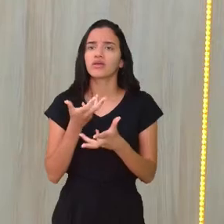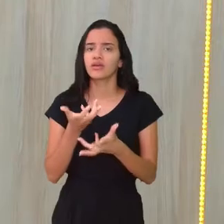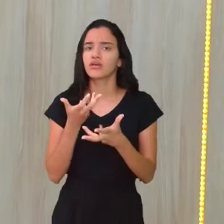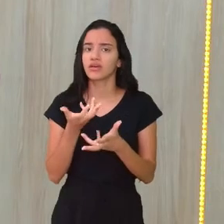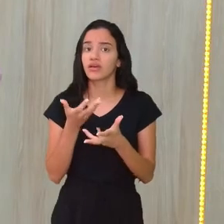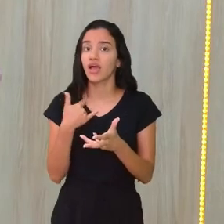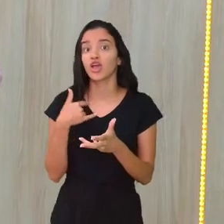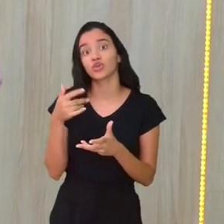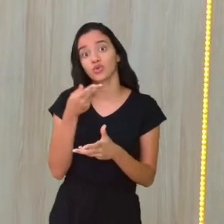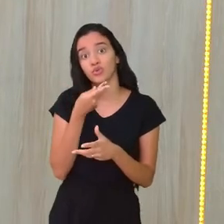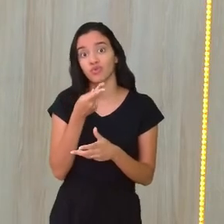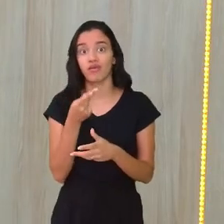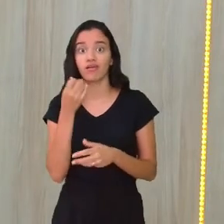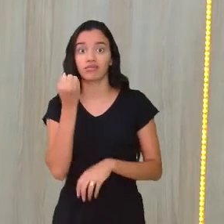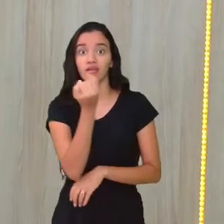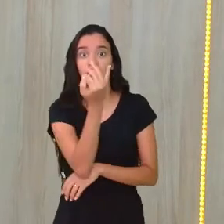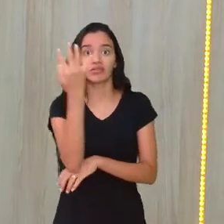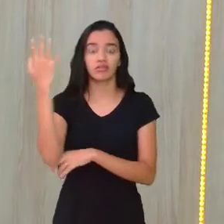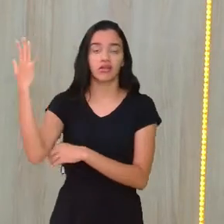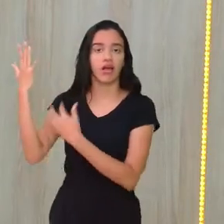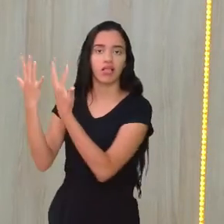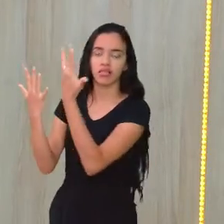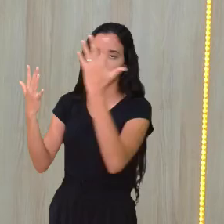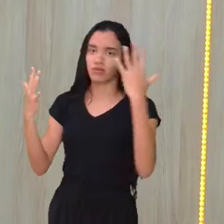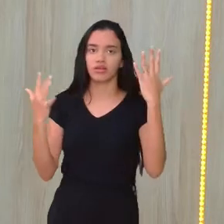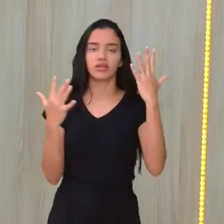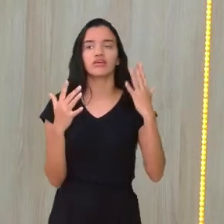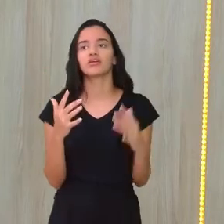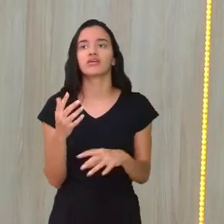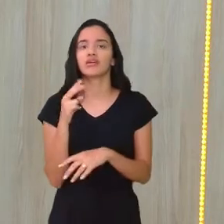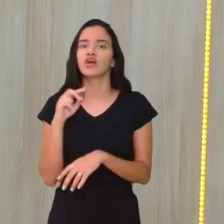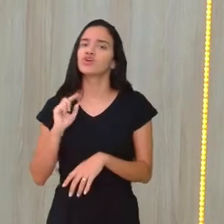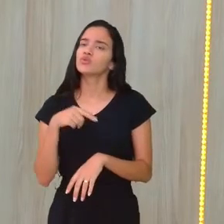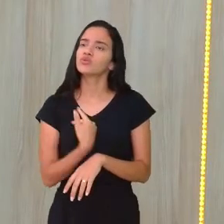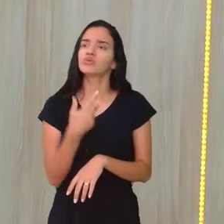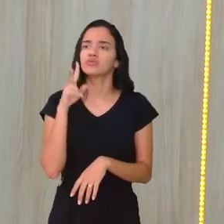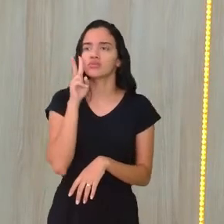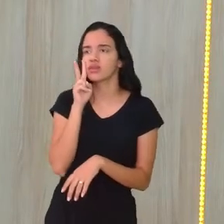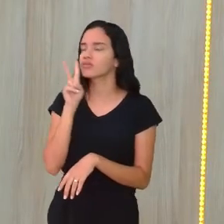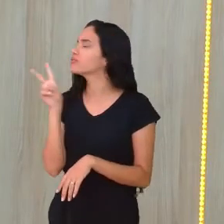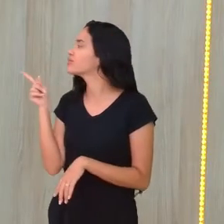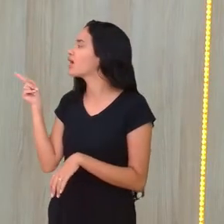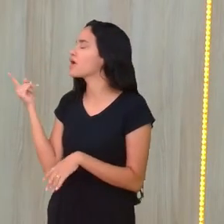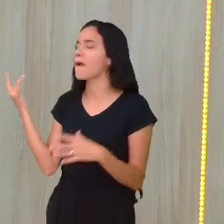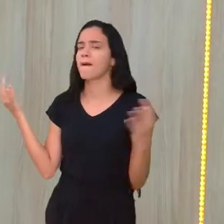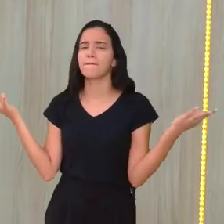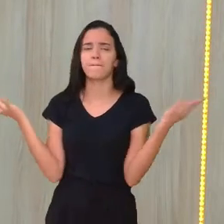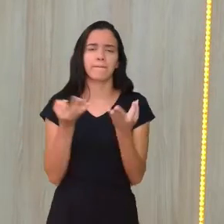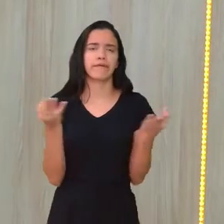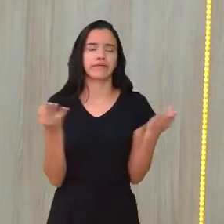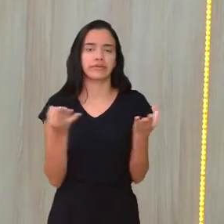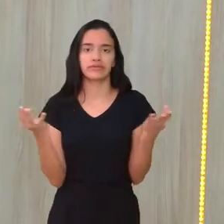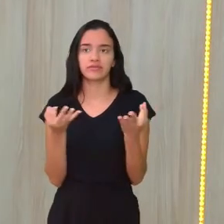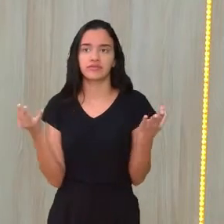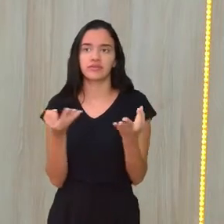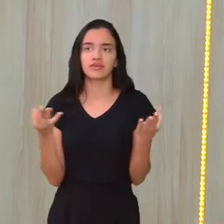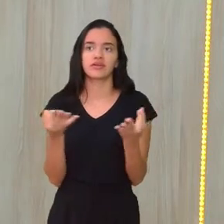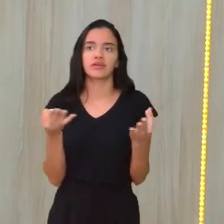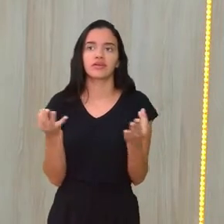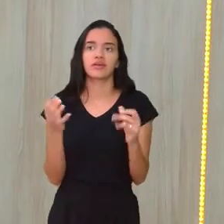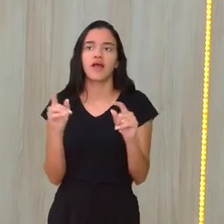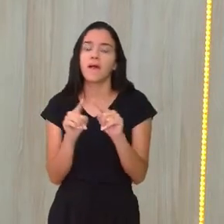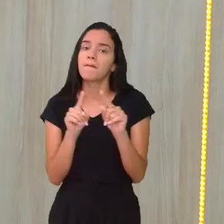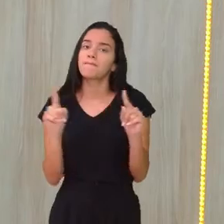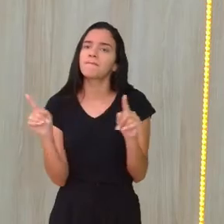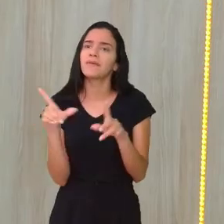Já que eu estou falando da natureza, a gente está vendo, esse aqui é perfeito. Mas esse aqui tem um